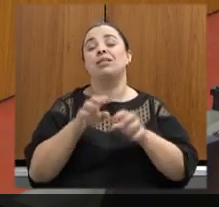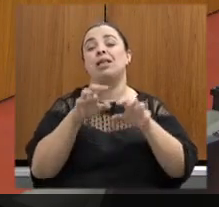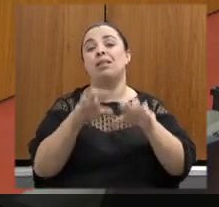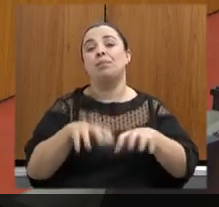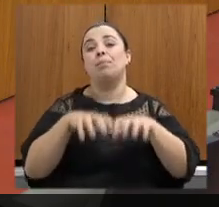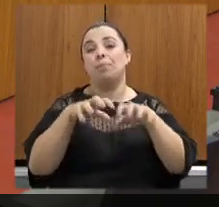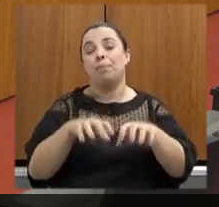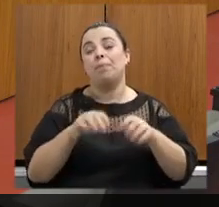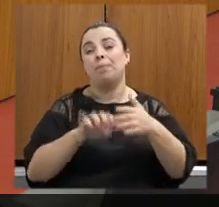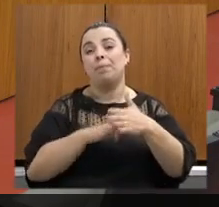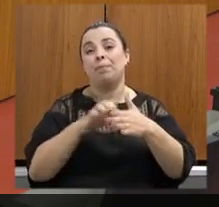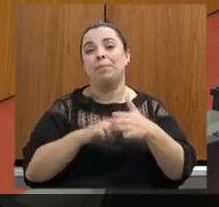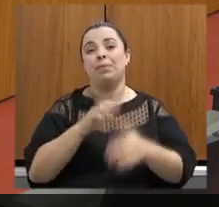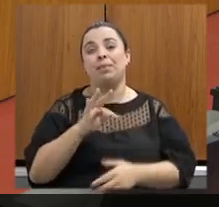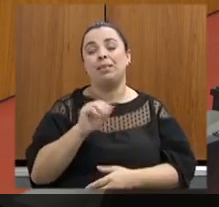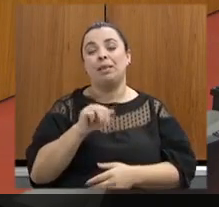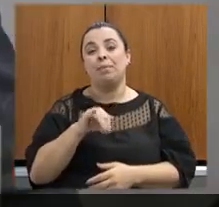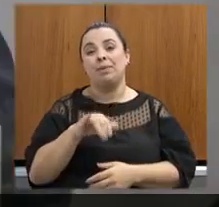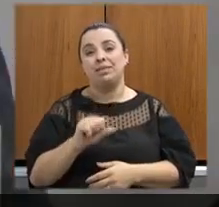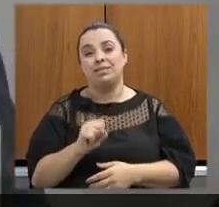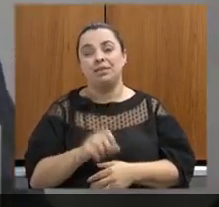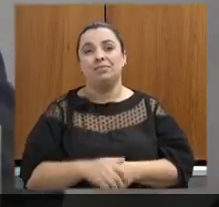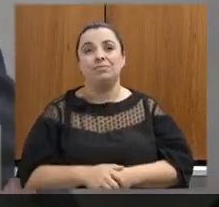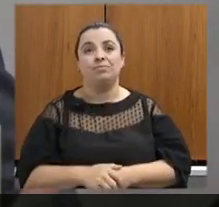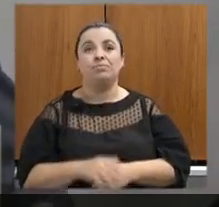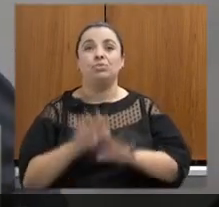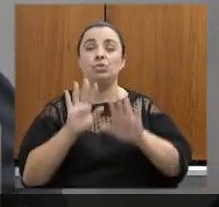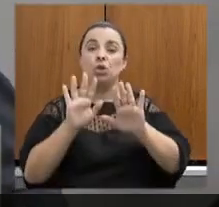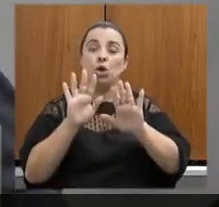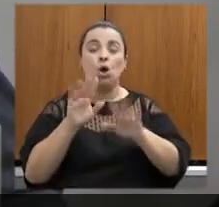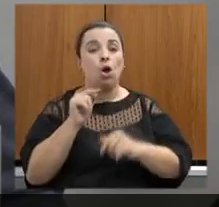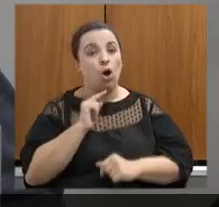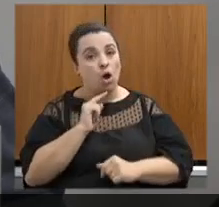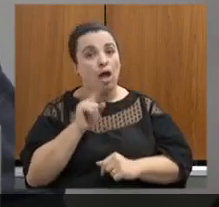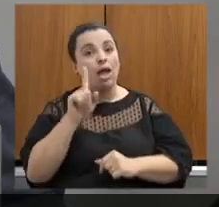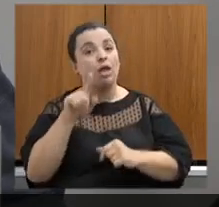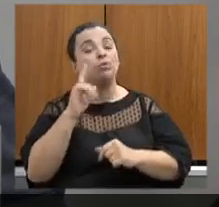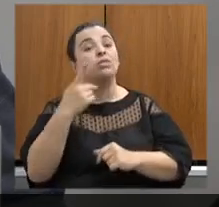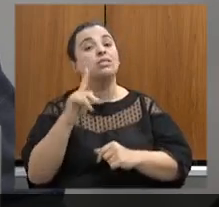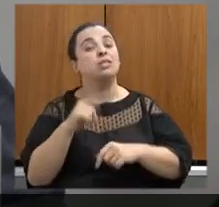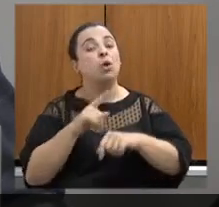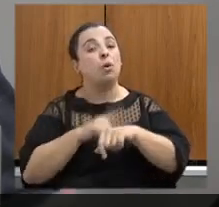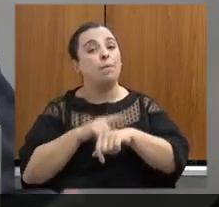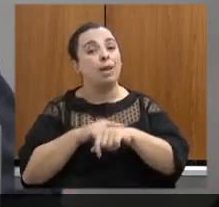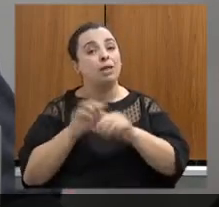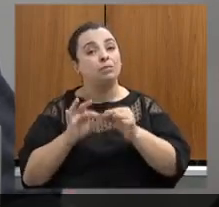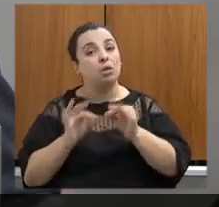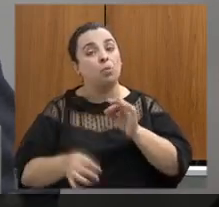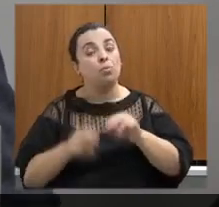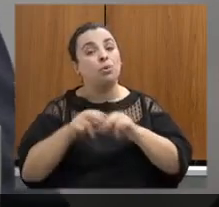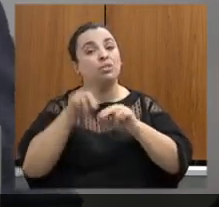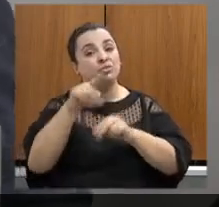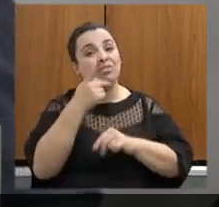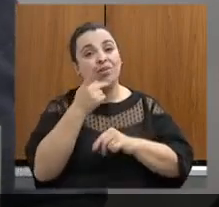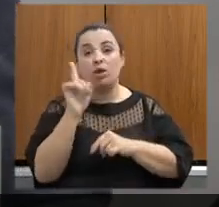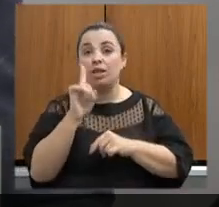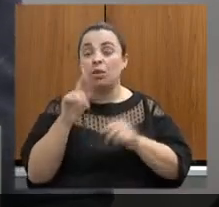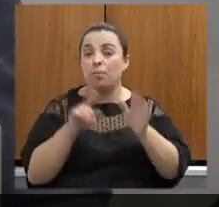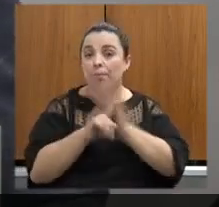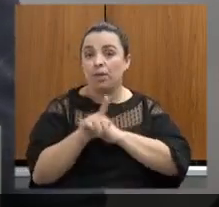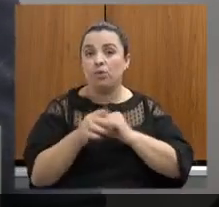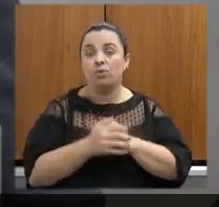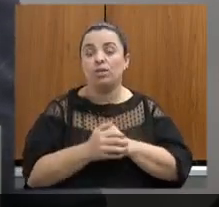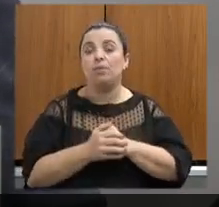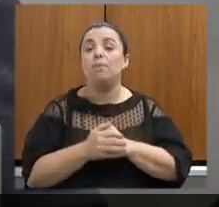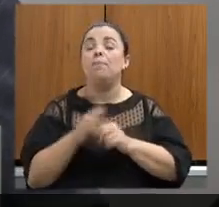secretária só lembrando o seguinte eu estendi o prazo a senhora no início disse que não teria nenhum tipo de interpelação eu vou passar a